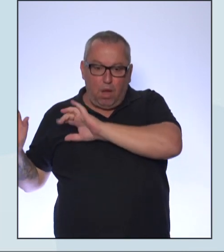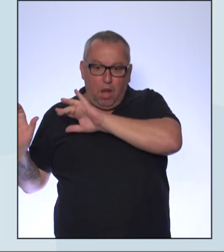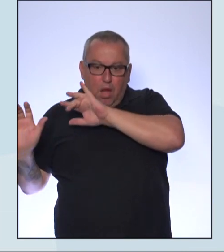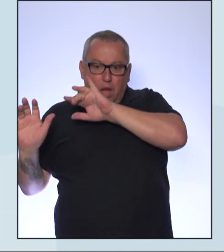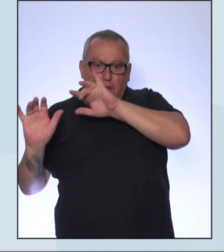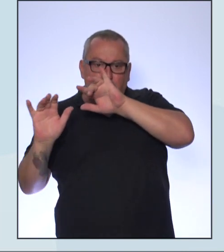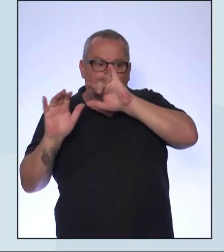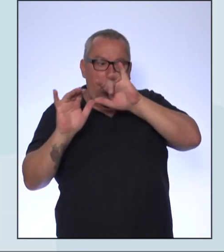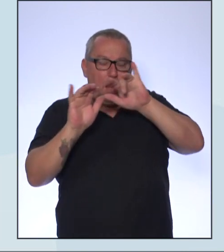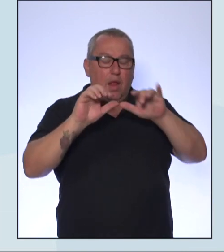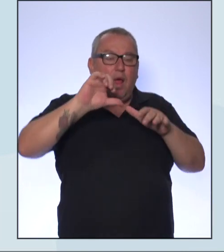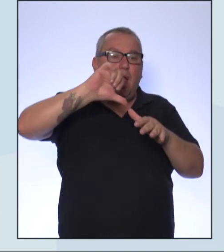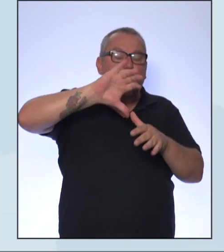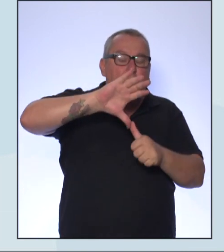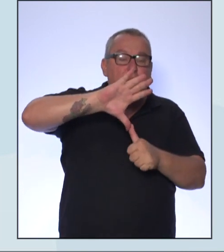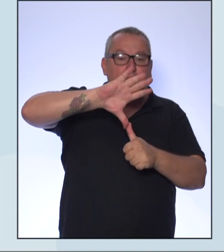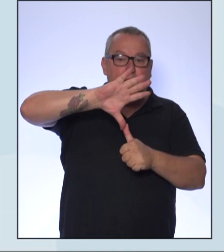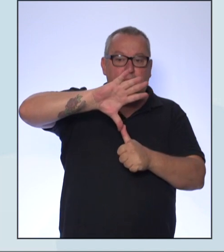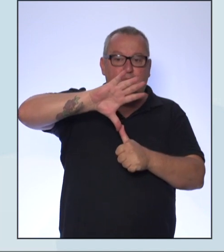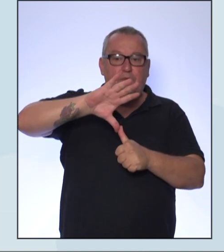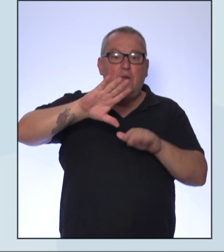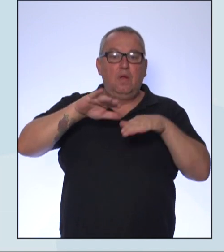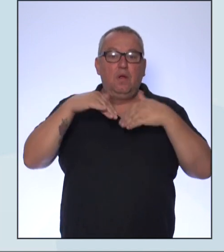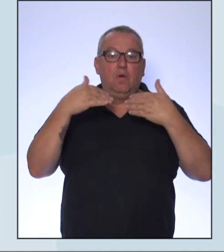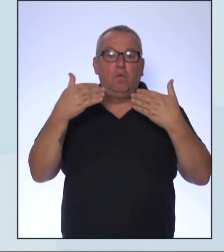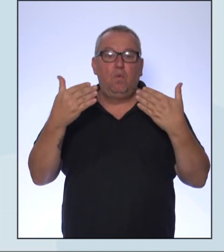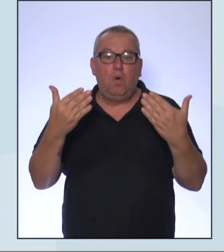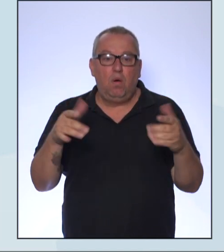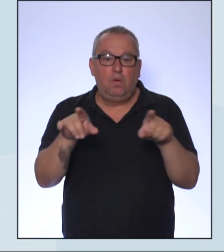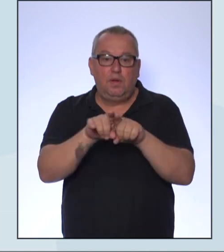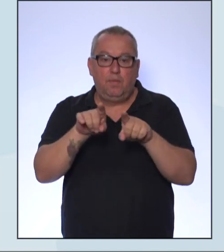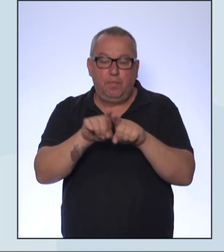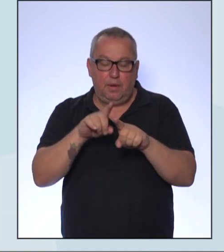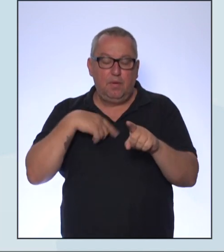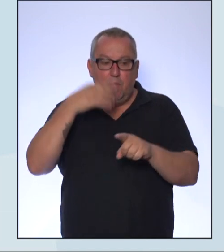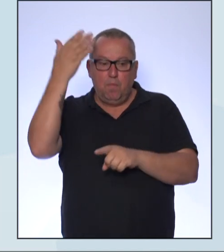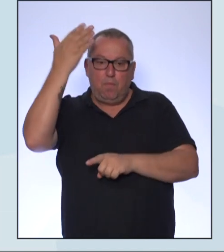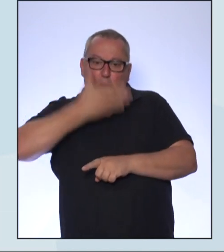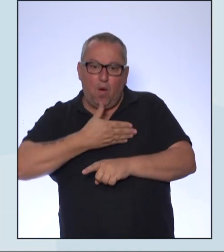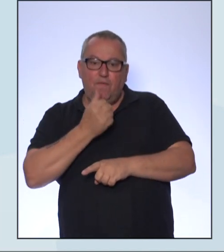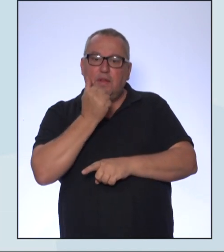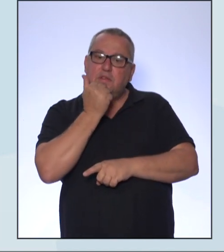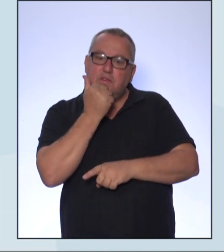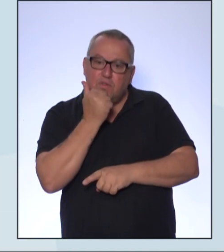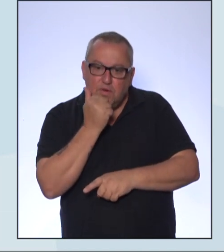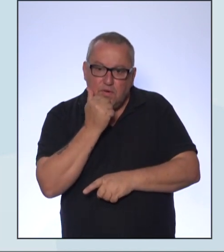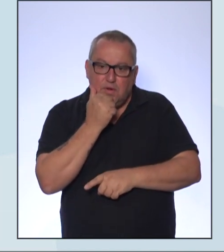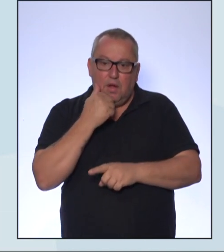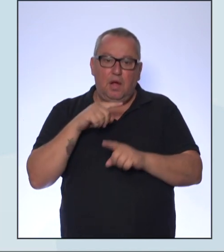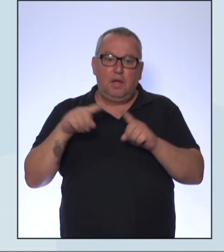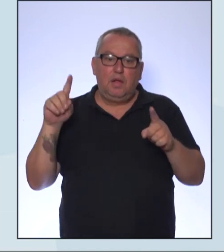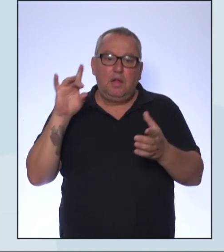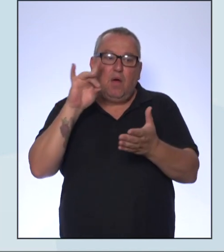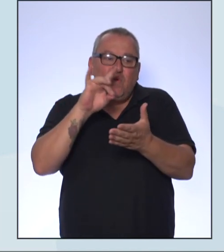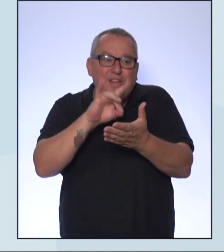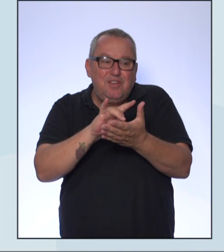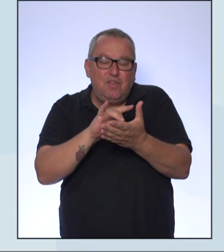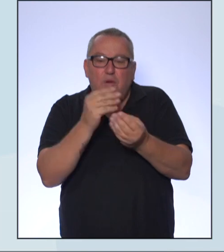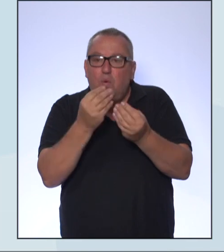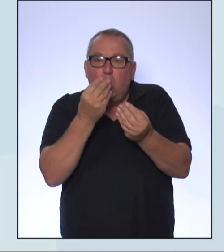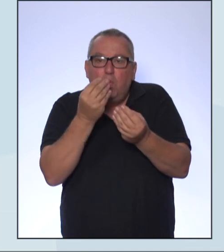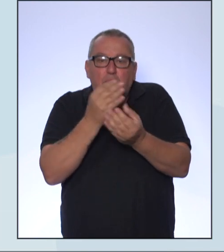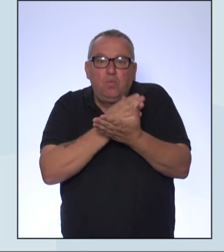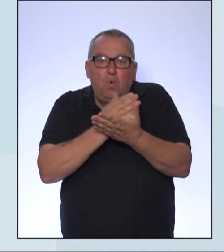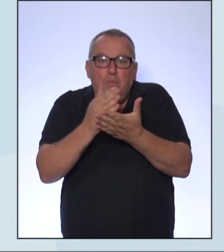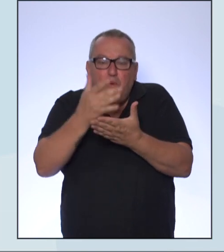questionamento é qual é a hipótese científica mais aceita a respeito da origem da espécie